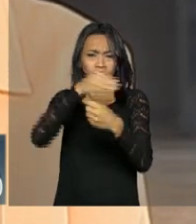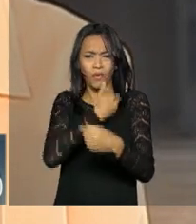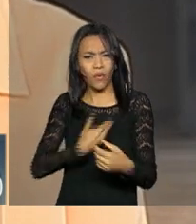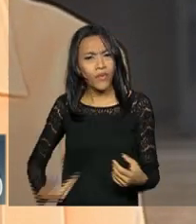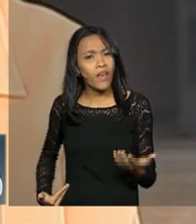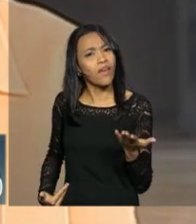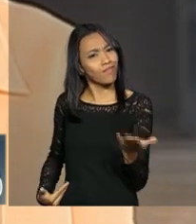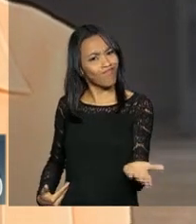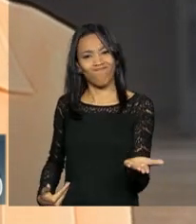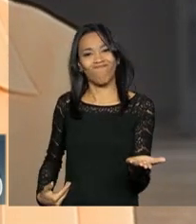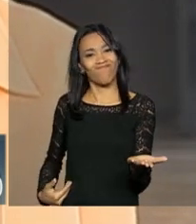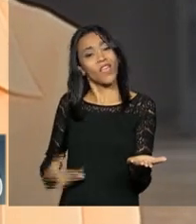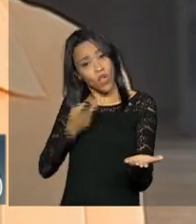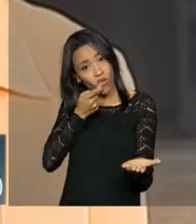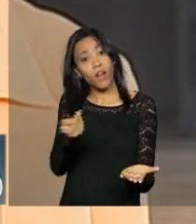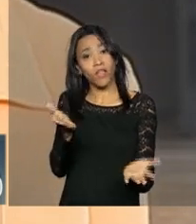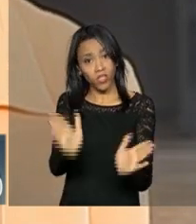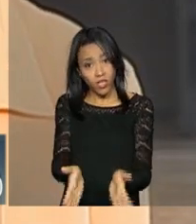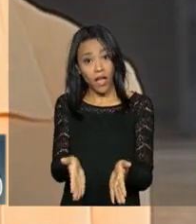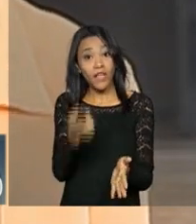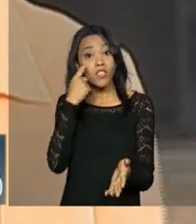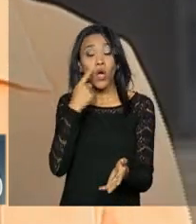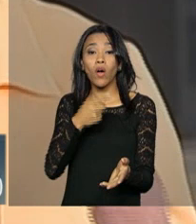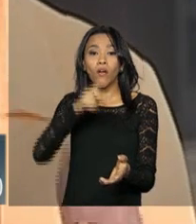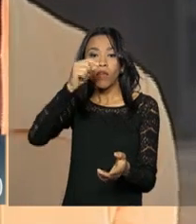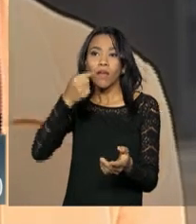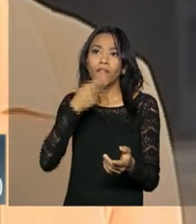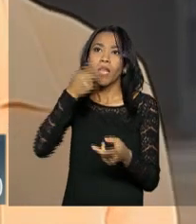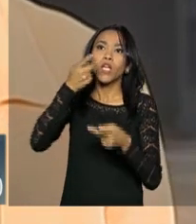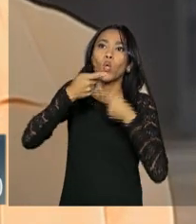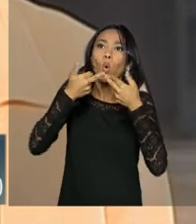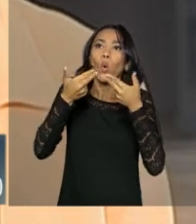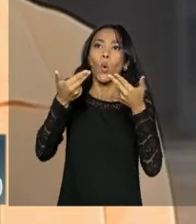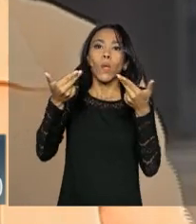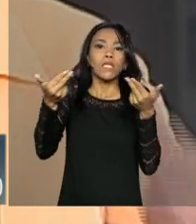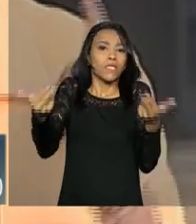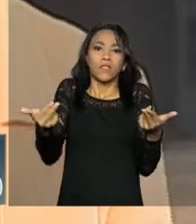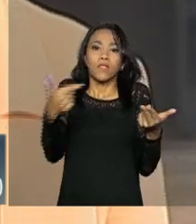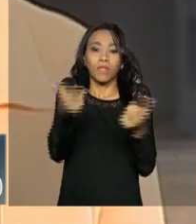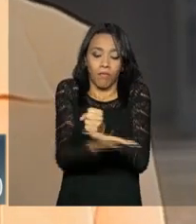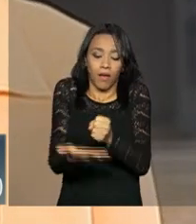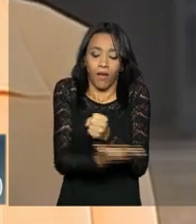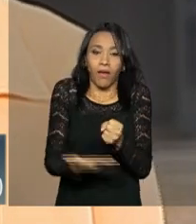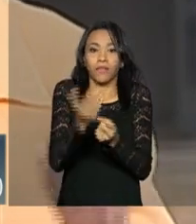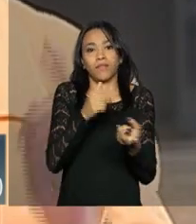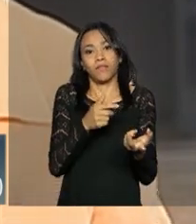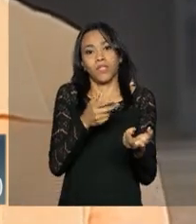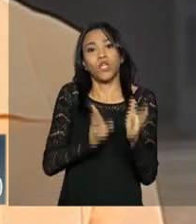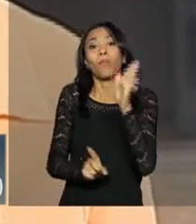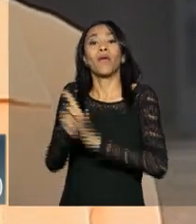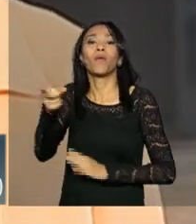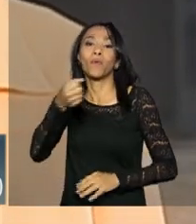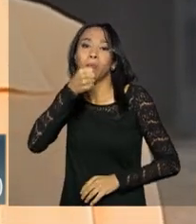absolutamente isso que eu disse. Especulações sem base, na verdade, sem consulta ao Palácio, isso